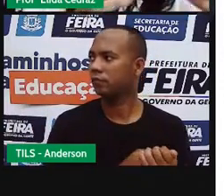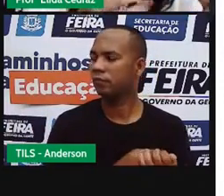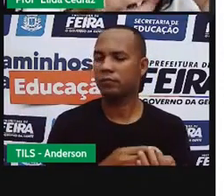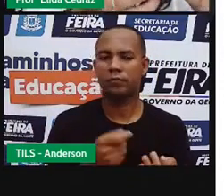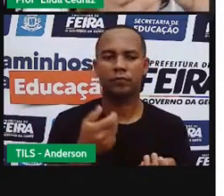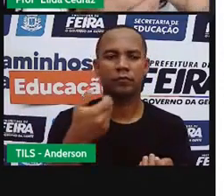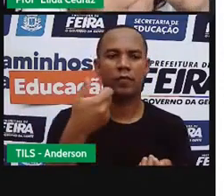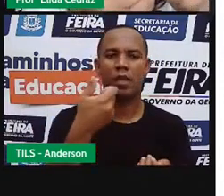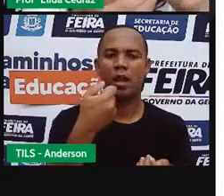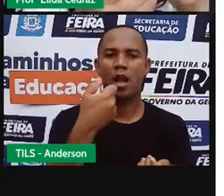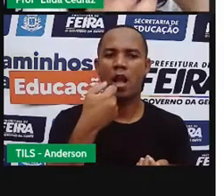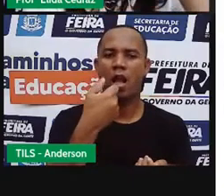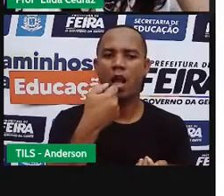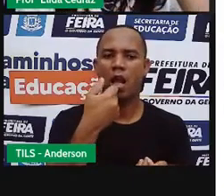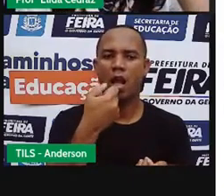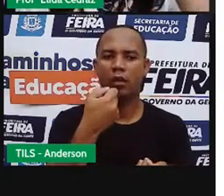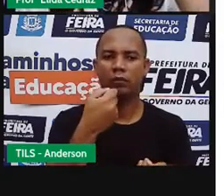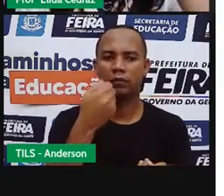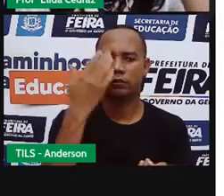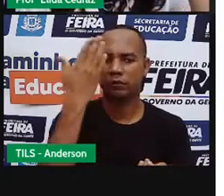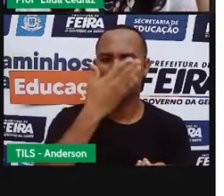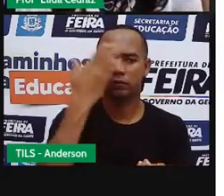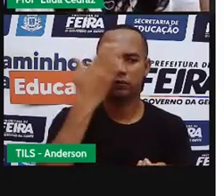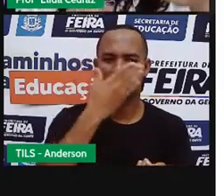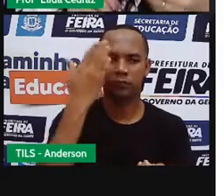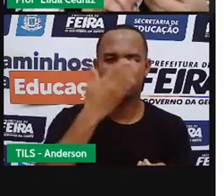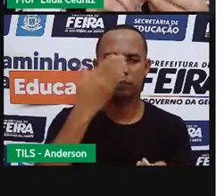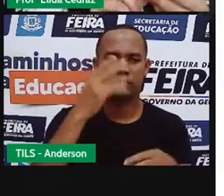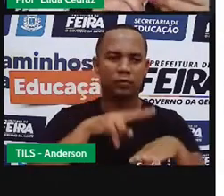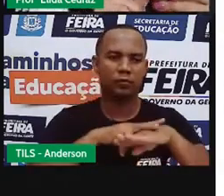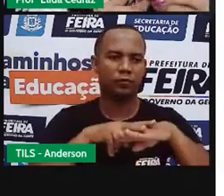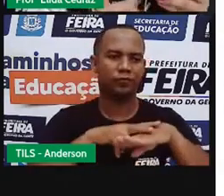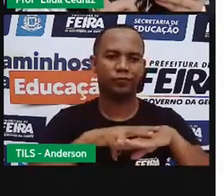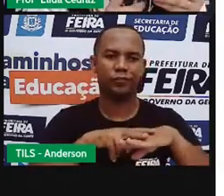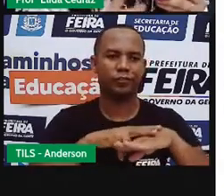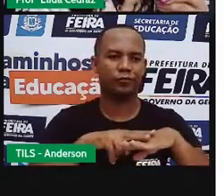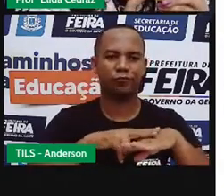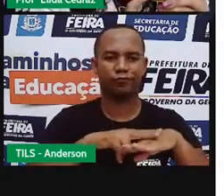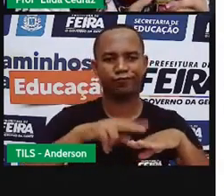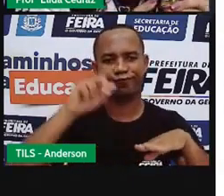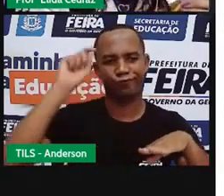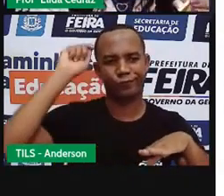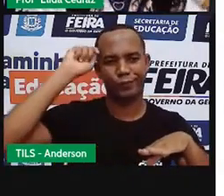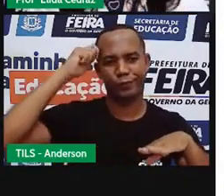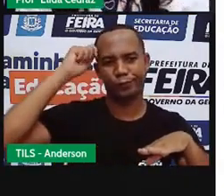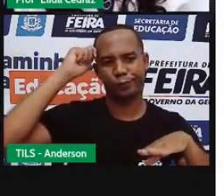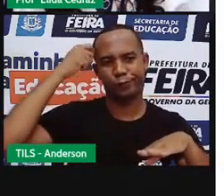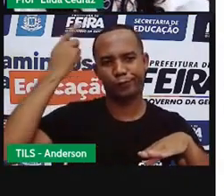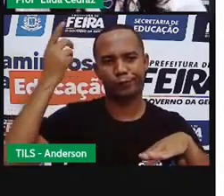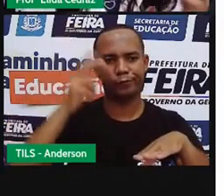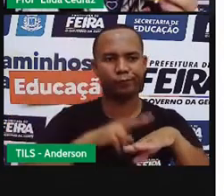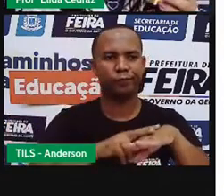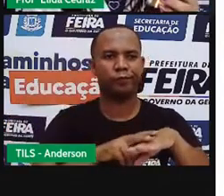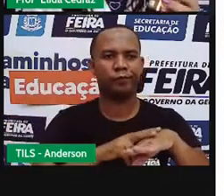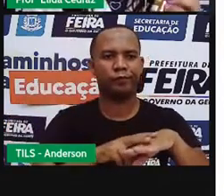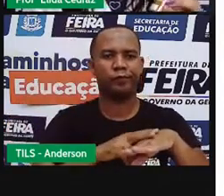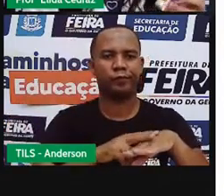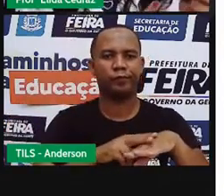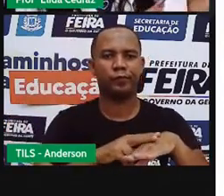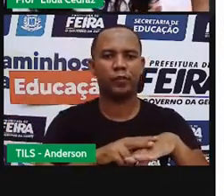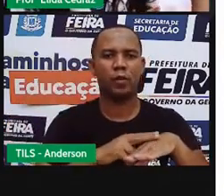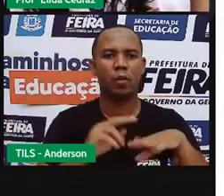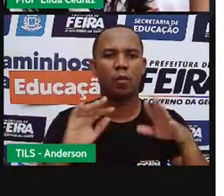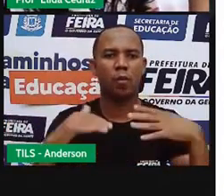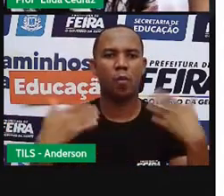spray da própolis. Ó, a cor do vidro. Ele é o quê? Opaco